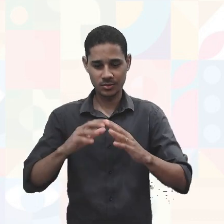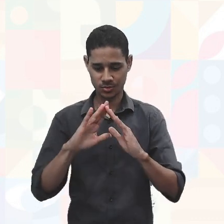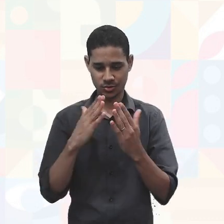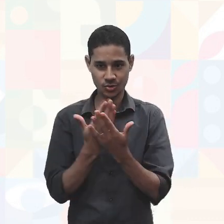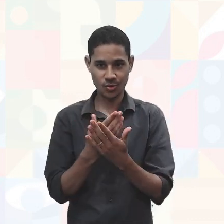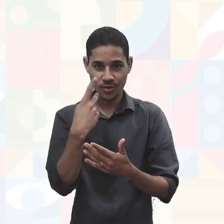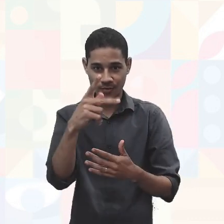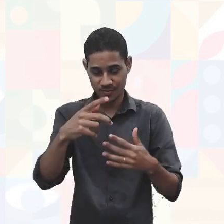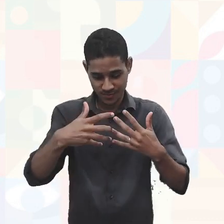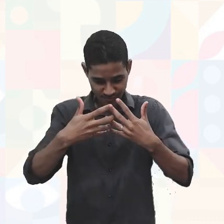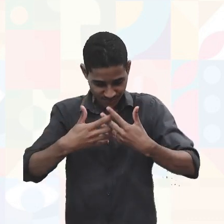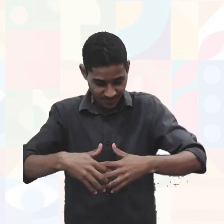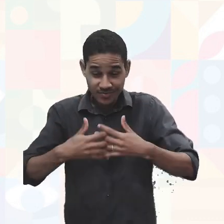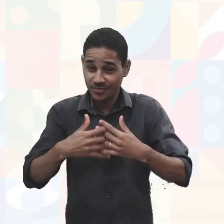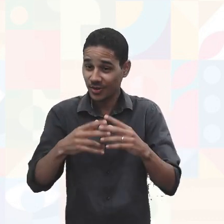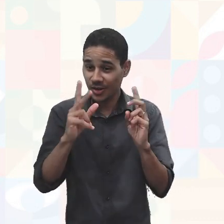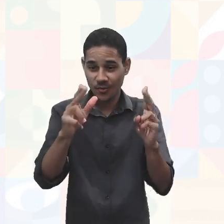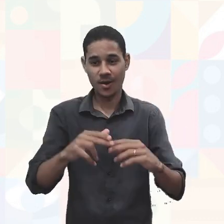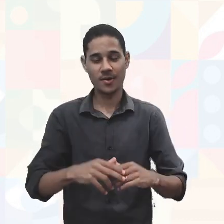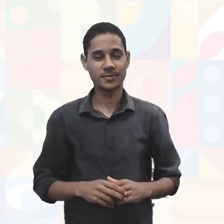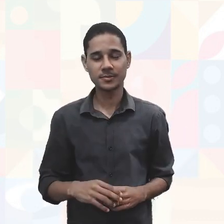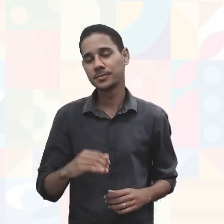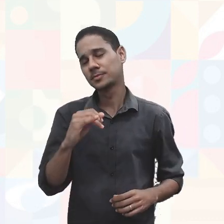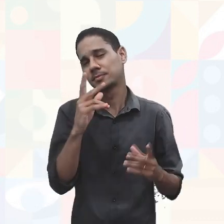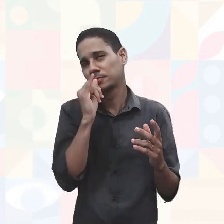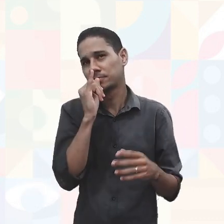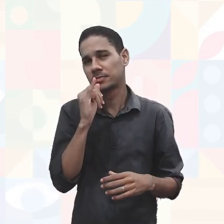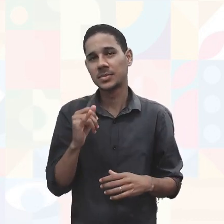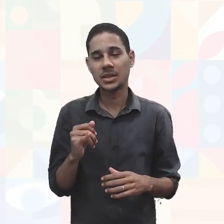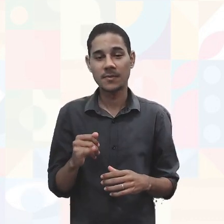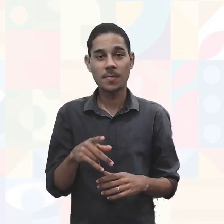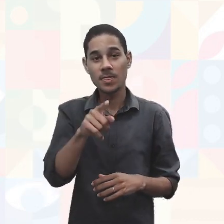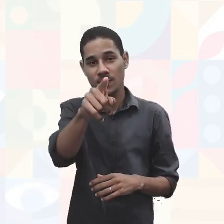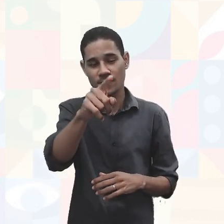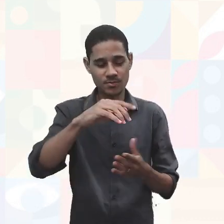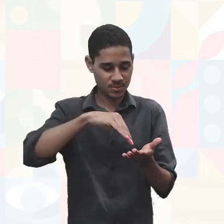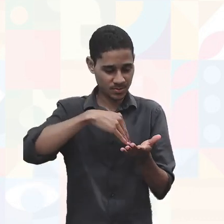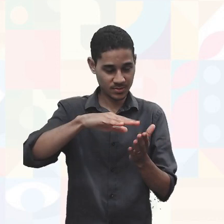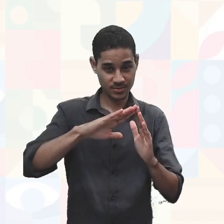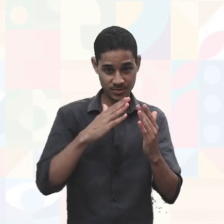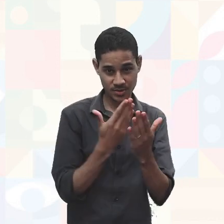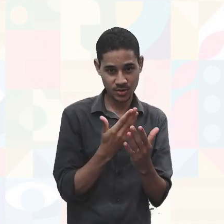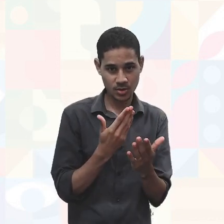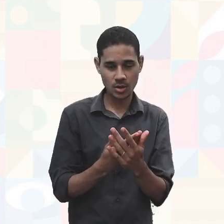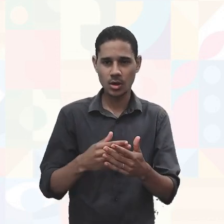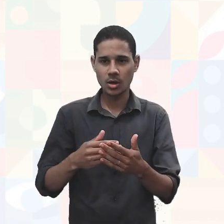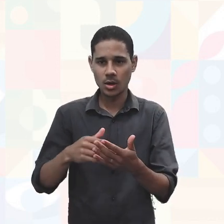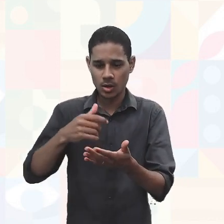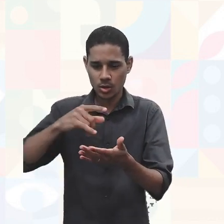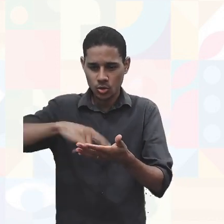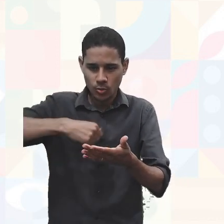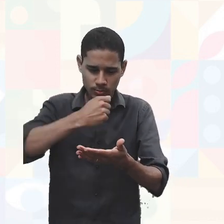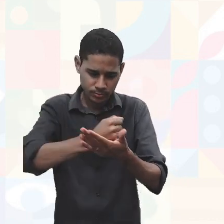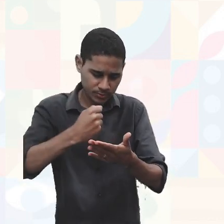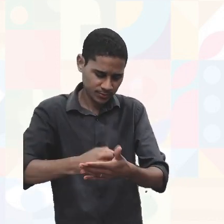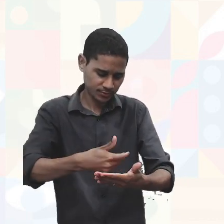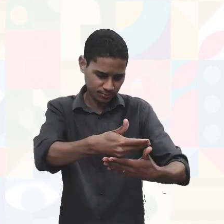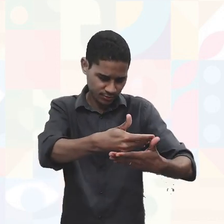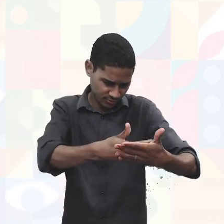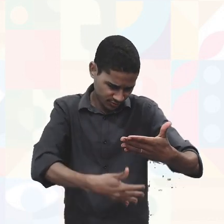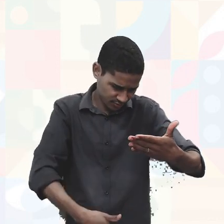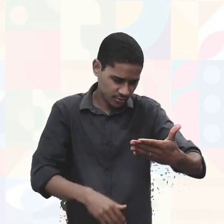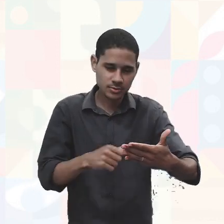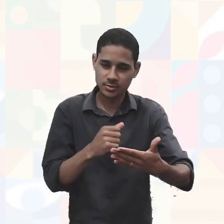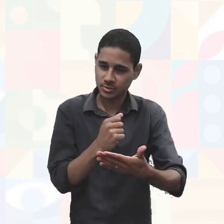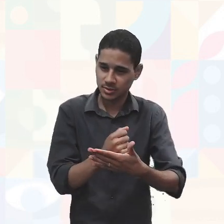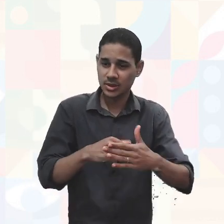é o seguinte, o secretário escolar é ele que movimenta, ele que sabe os documentos, é ele onde ele sabe as